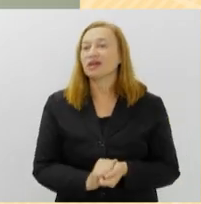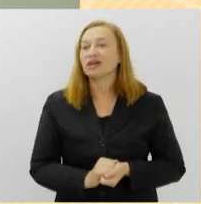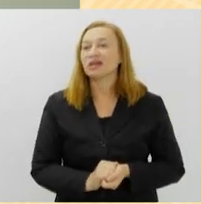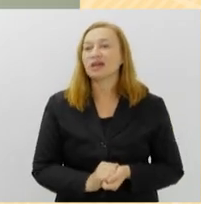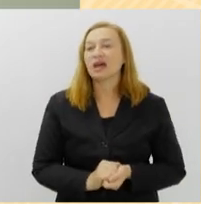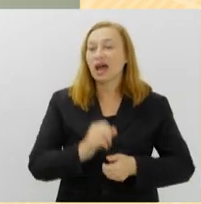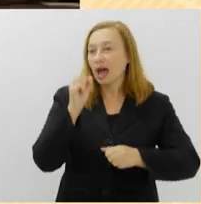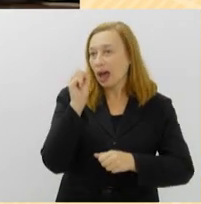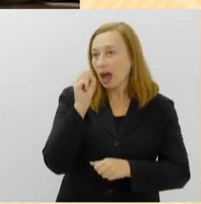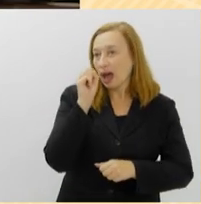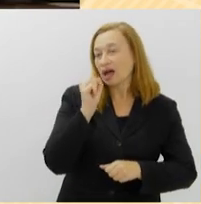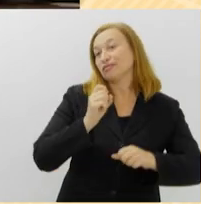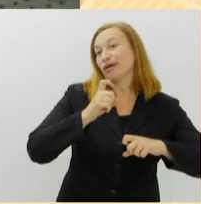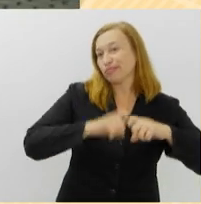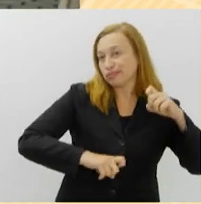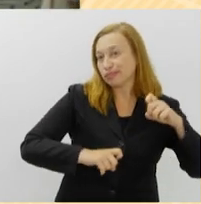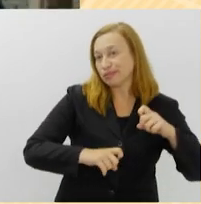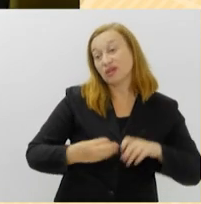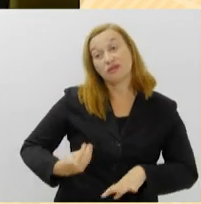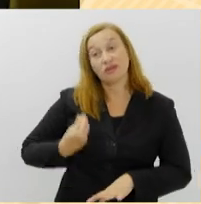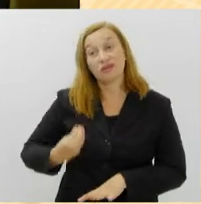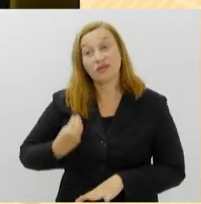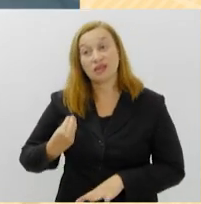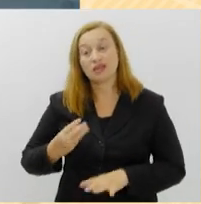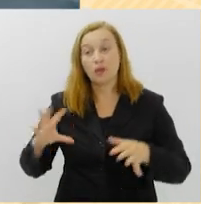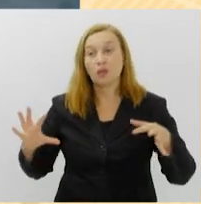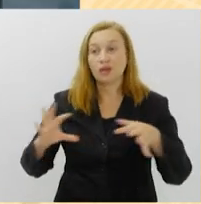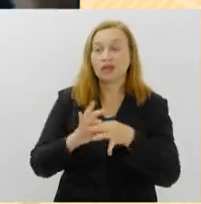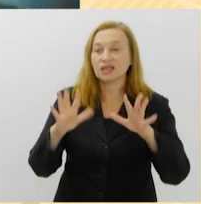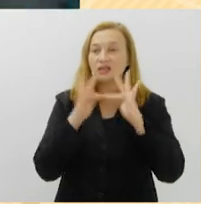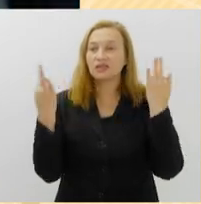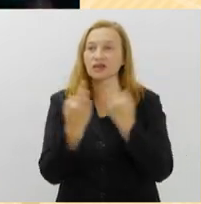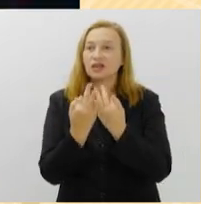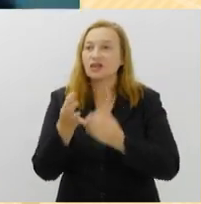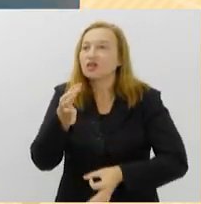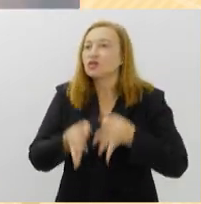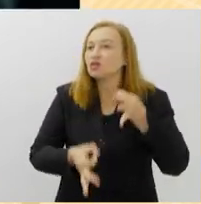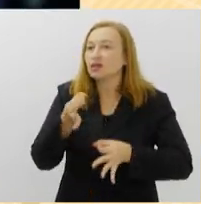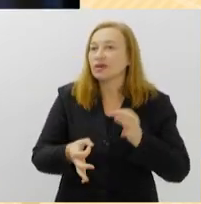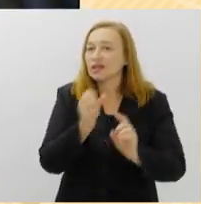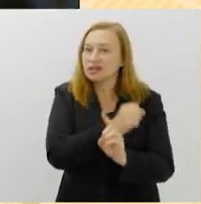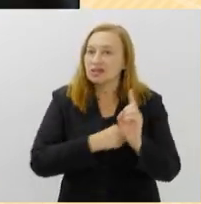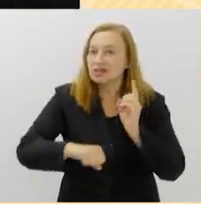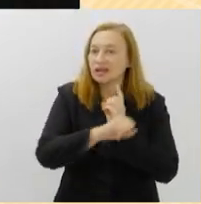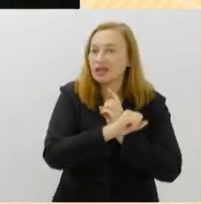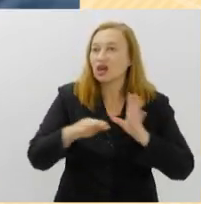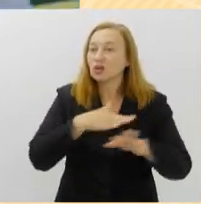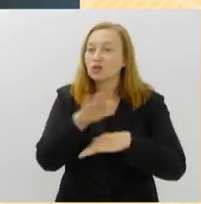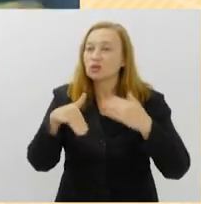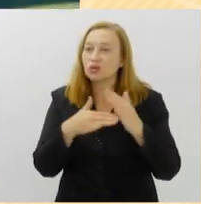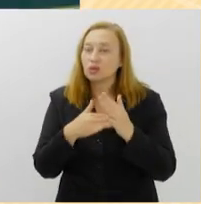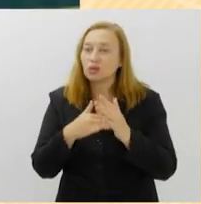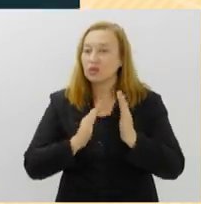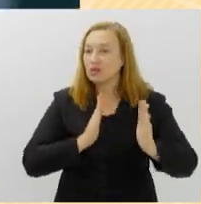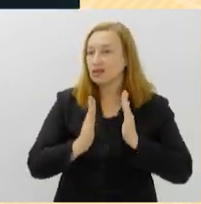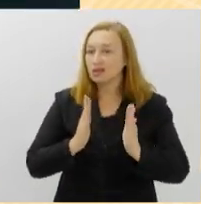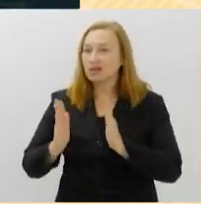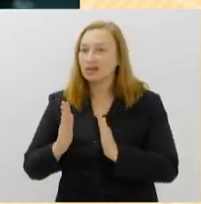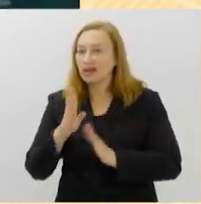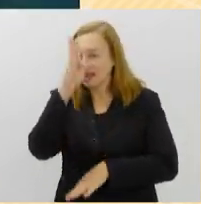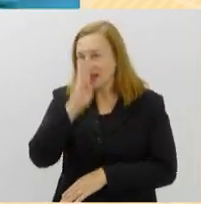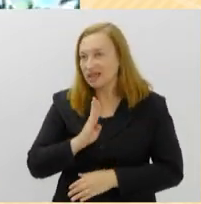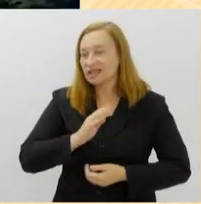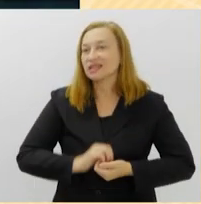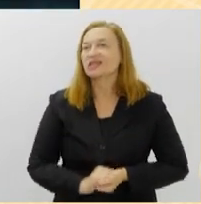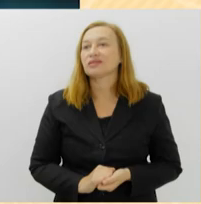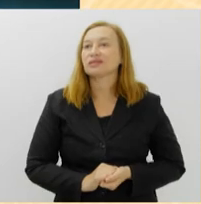abusos, sobrevivência, conexão familiar e os julgamentos da sociedade. Todas as sessões têm entrada gratuita.